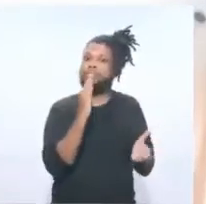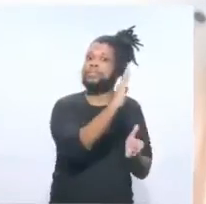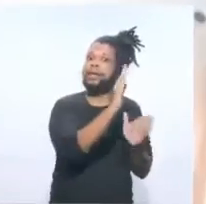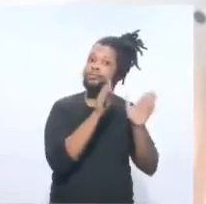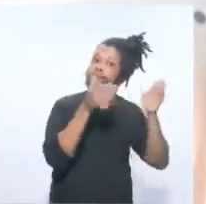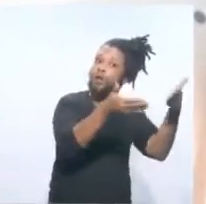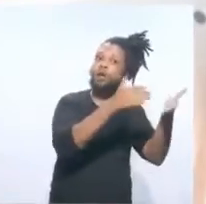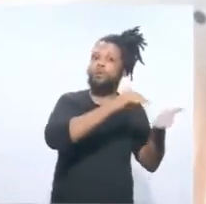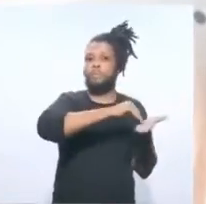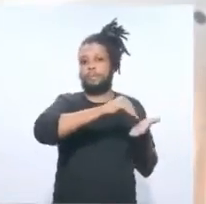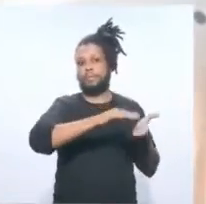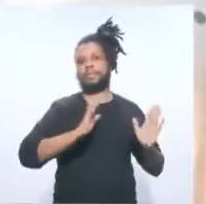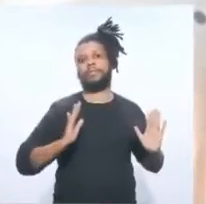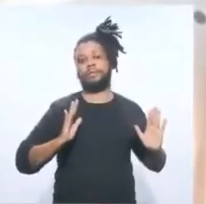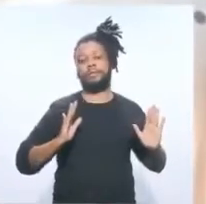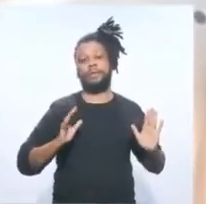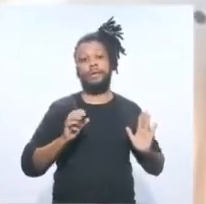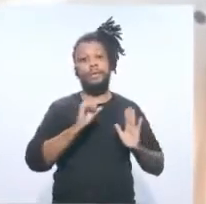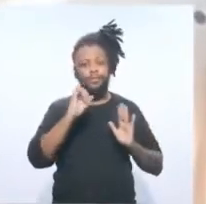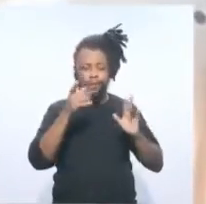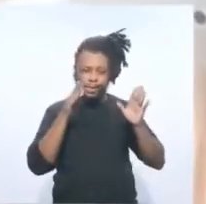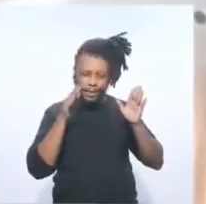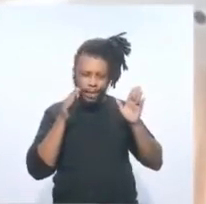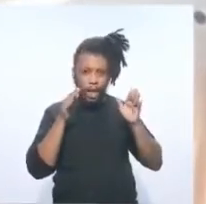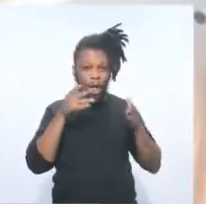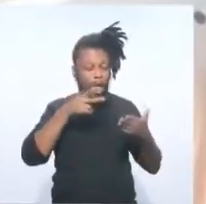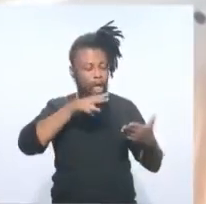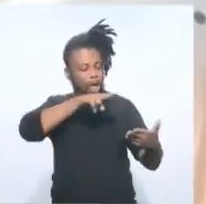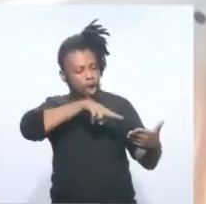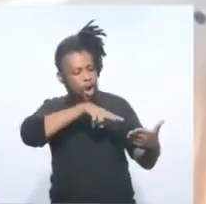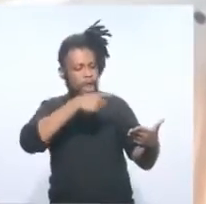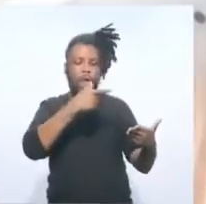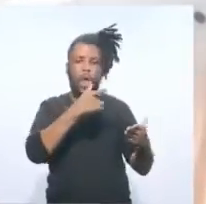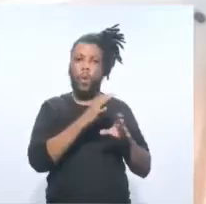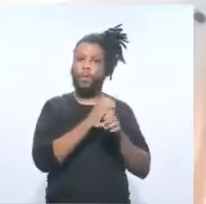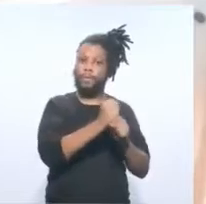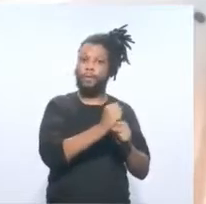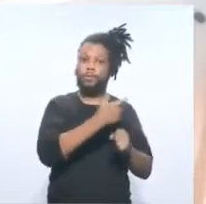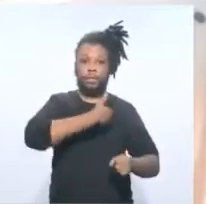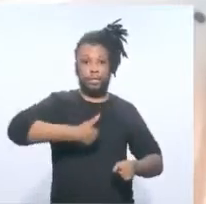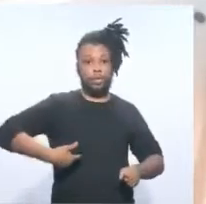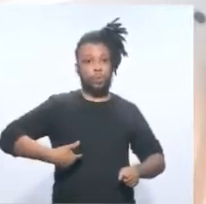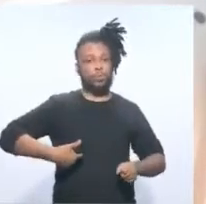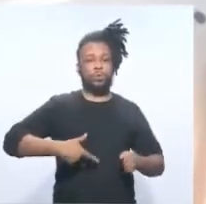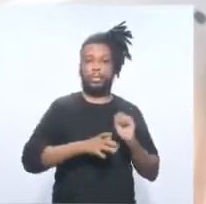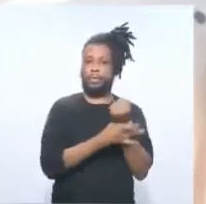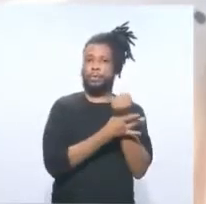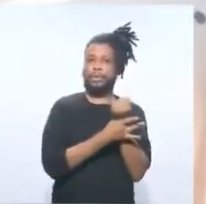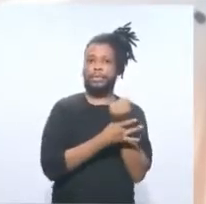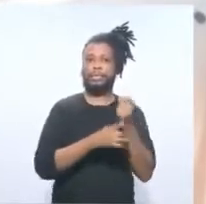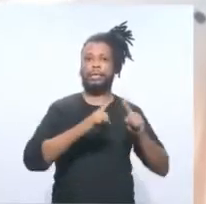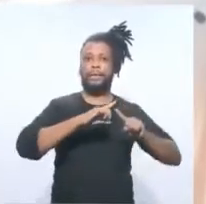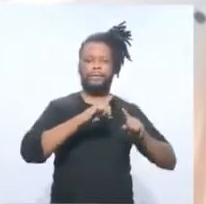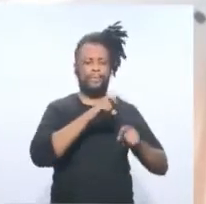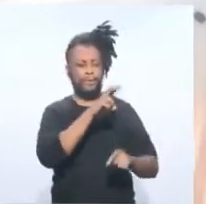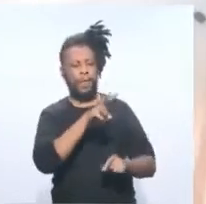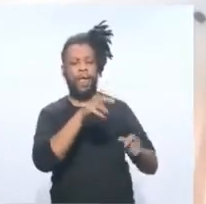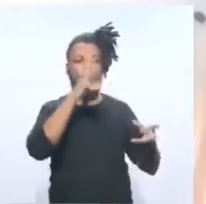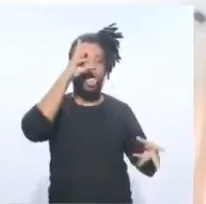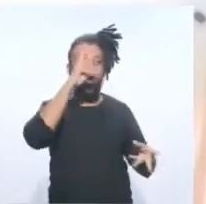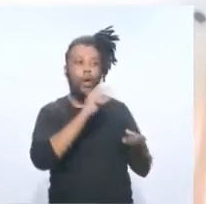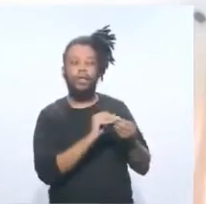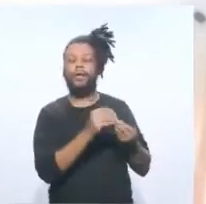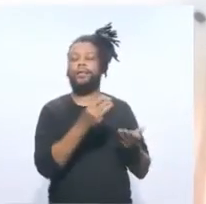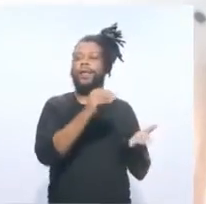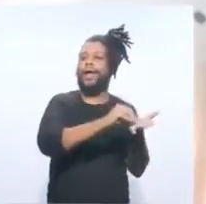específica. E quando você olha o orçamento da segurança pública, você acaba concluindo que ele vem sendo muito mal gerido pelos